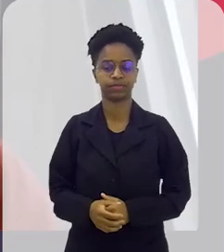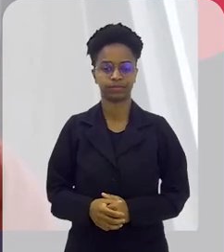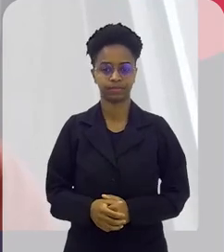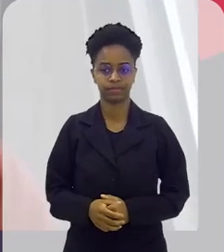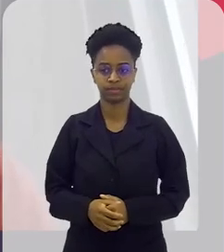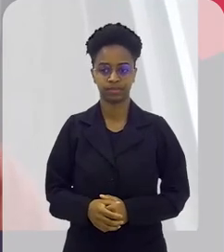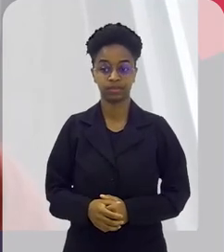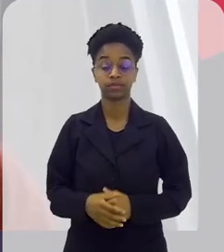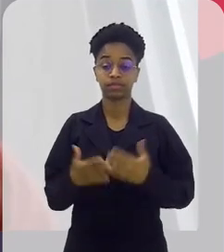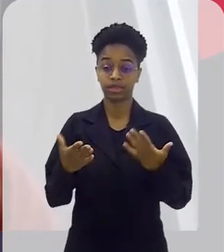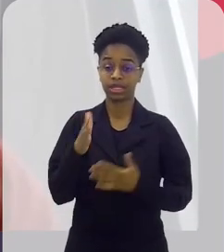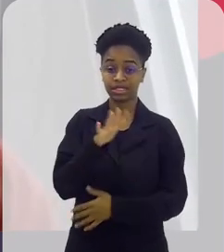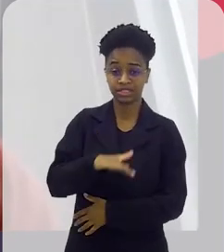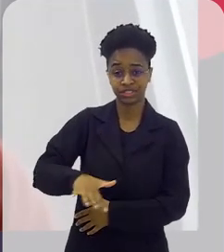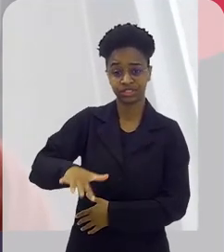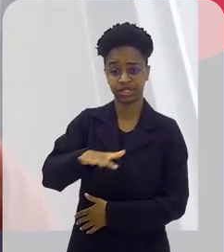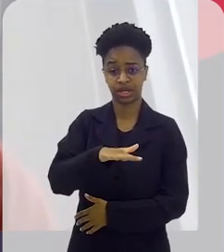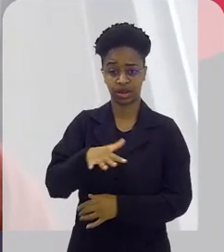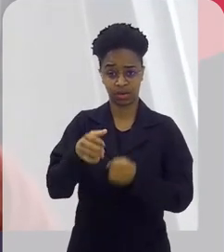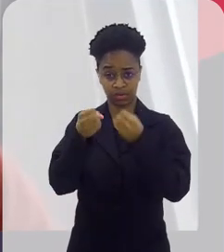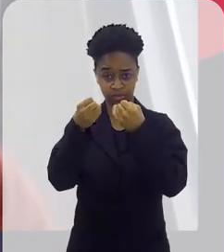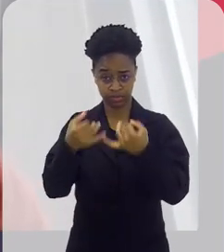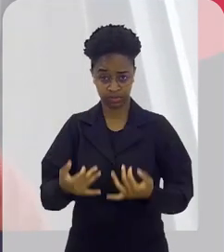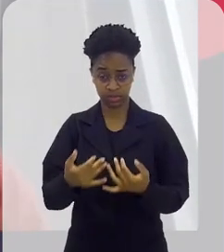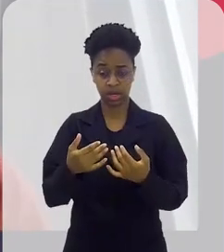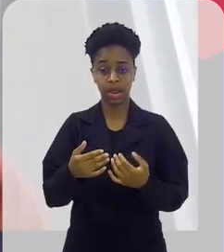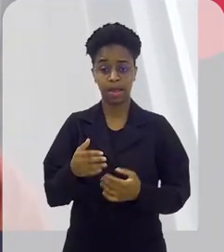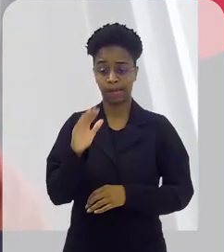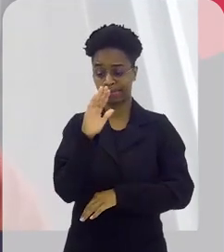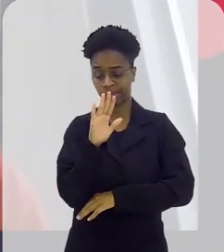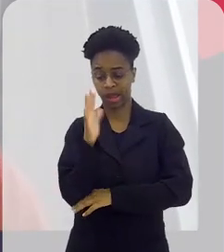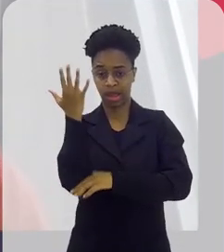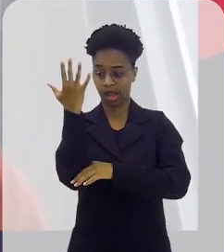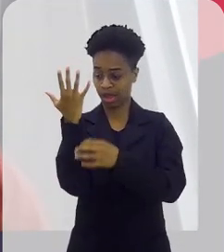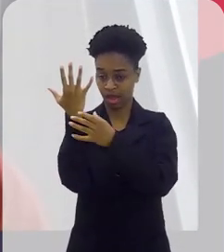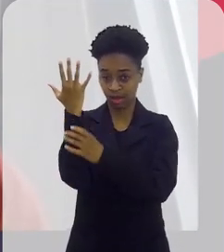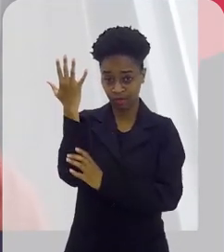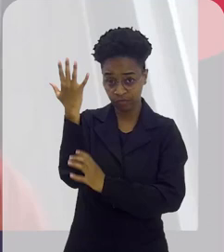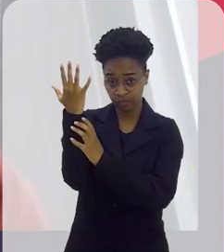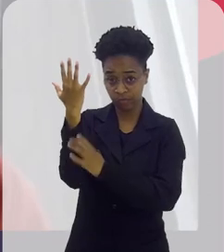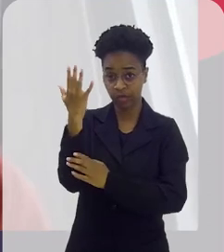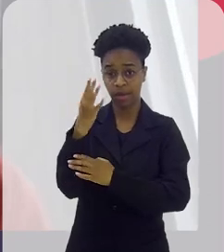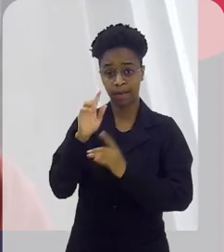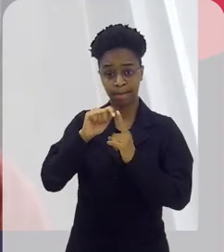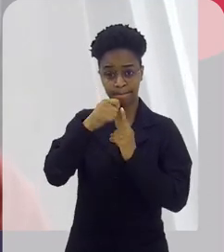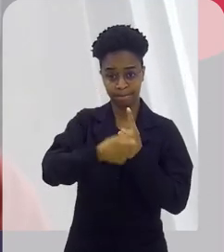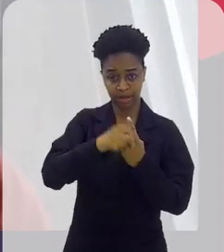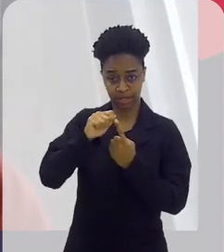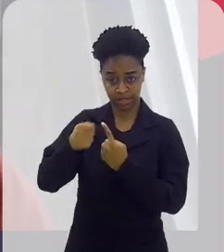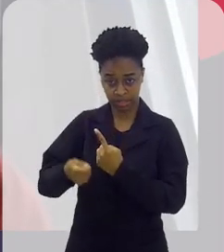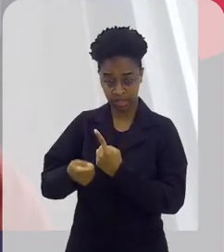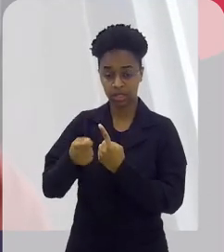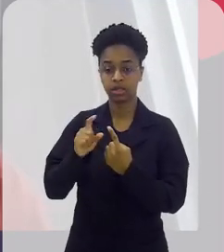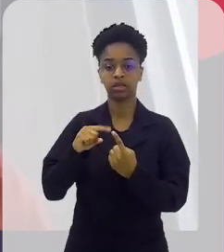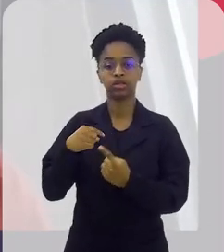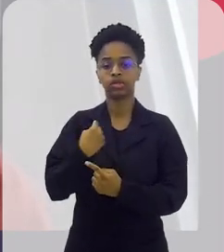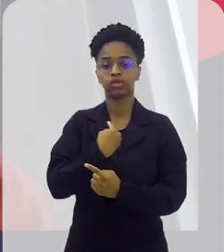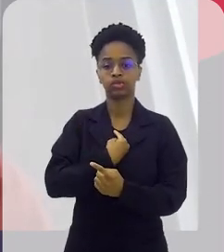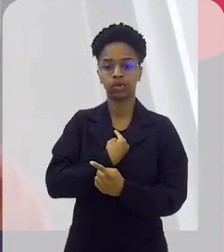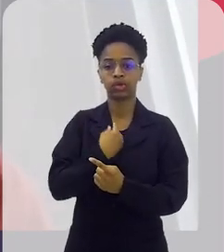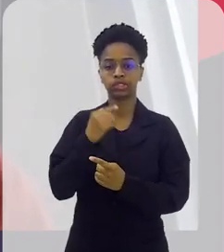Em termos gerais, o caule da banana, a gente recheia ele do campo,